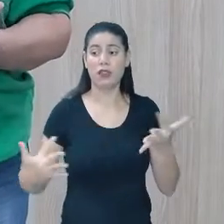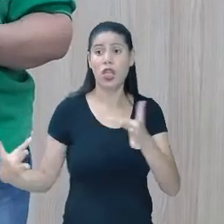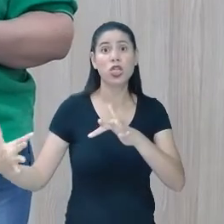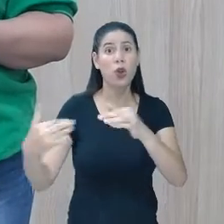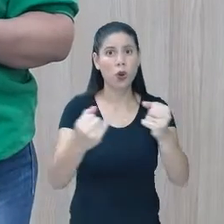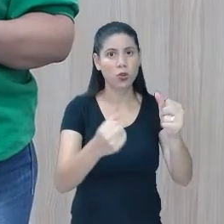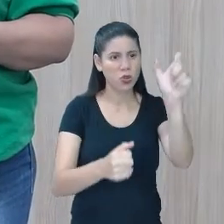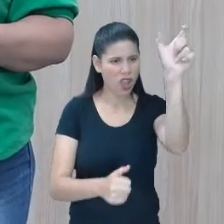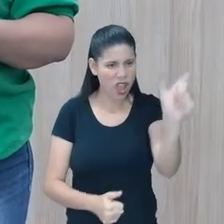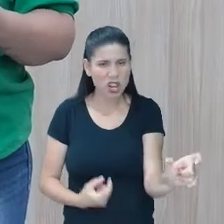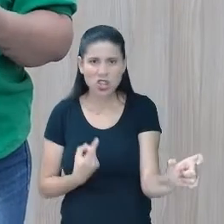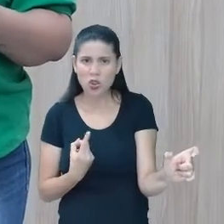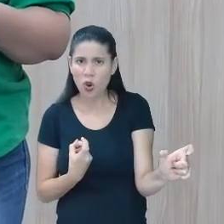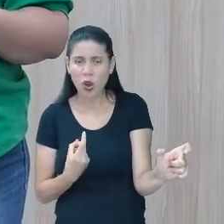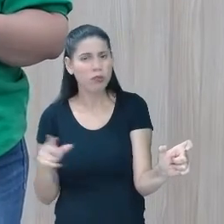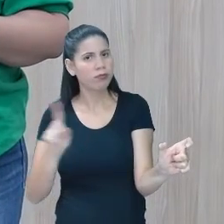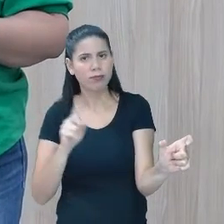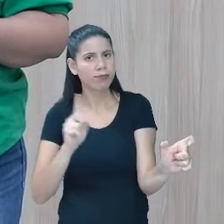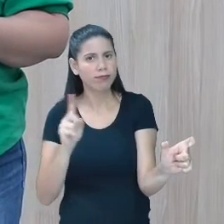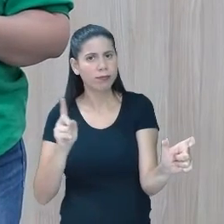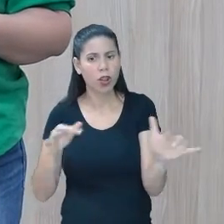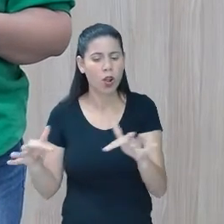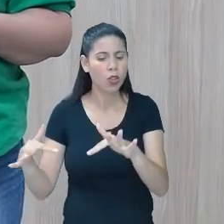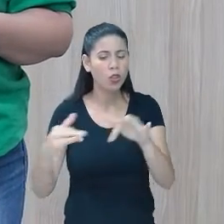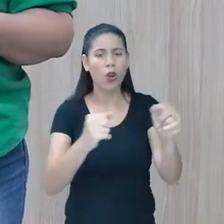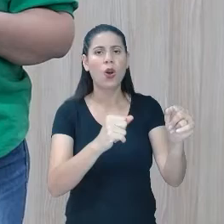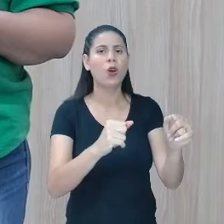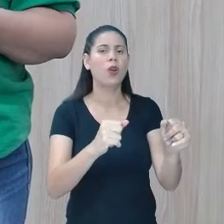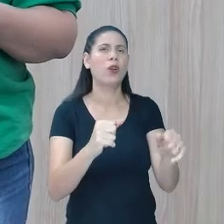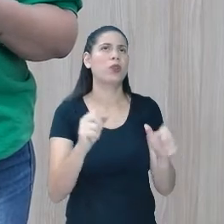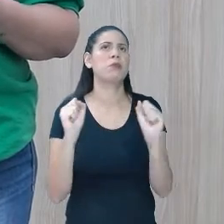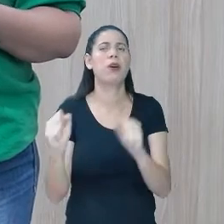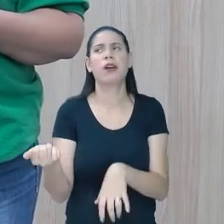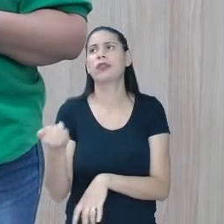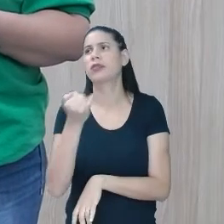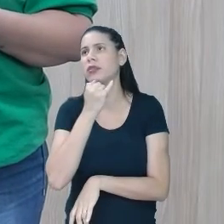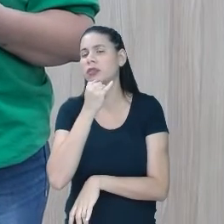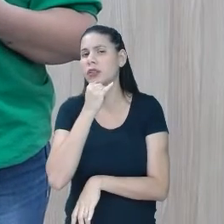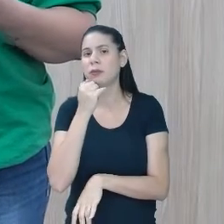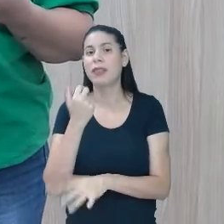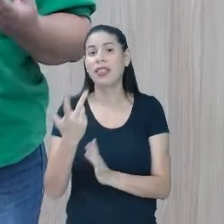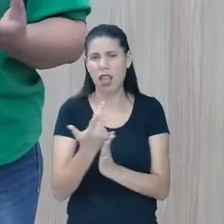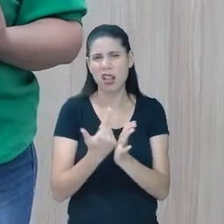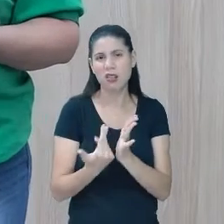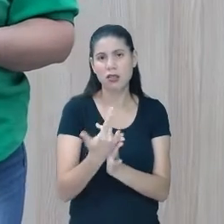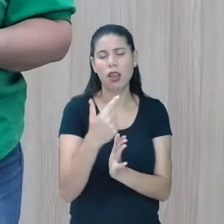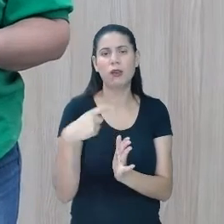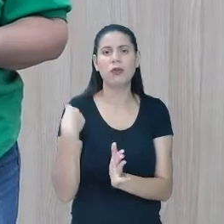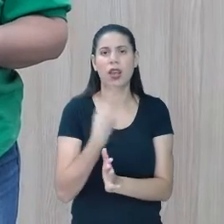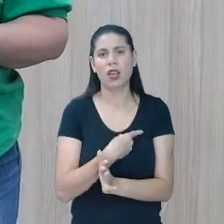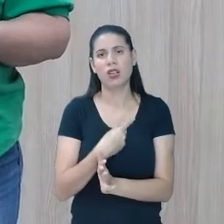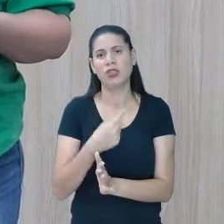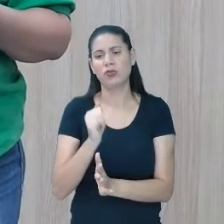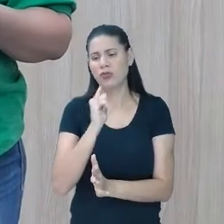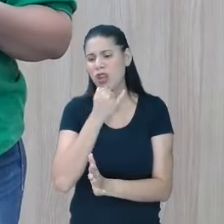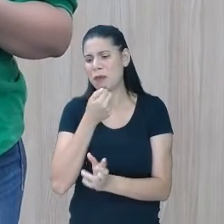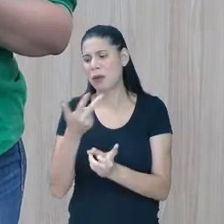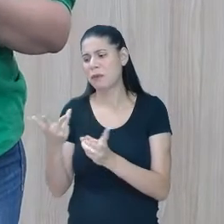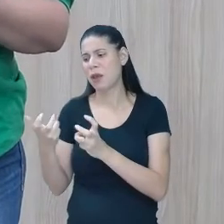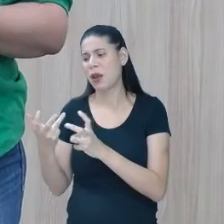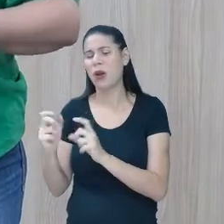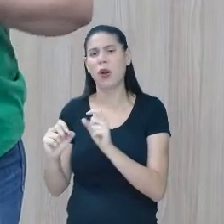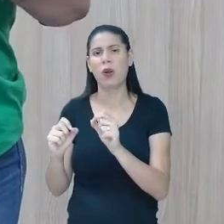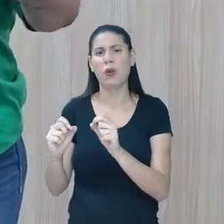não só para aquele estudante. E quando eu falo de desenho, é uma prática que a gente, infelizmente, ainda vê. É o